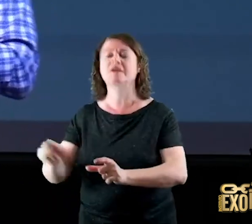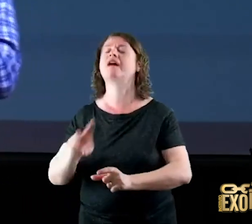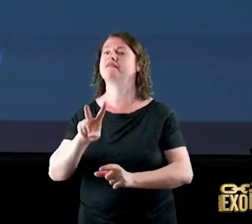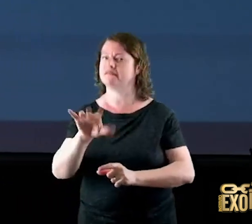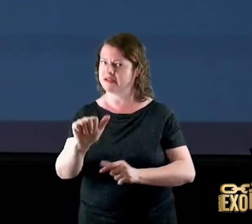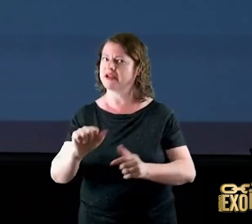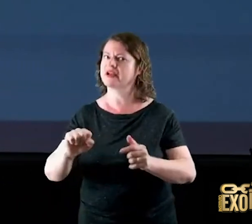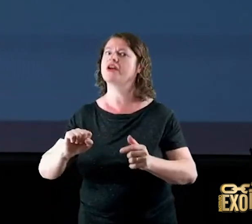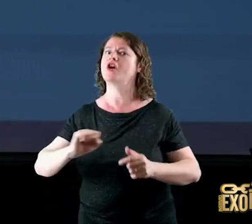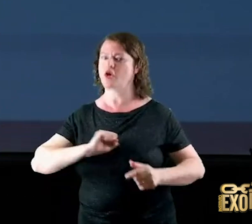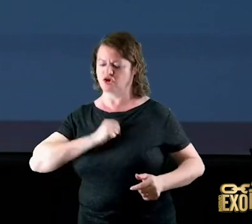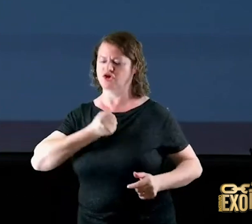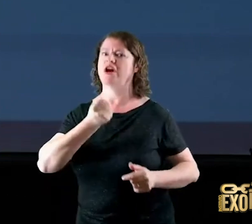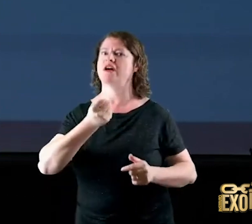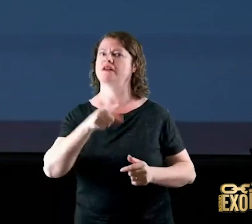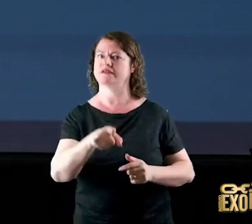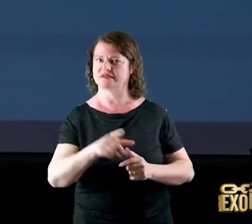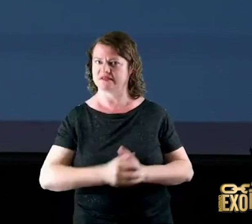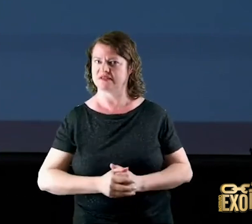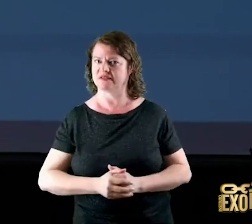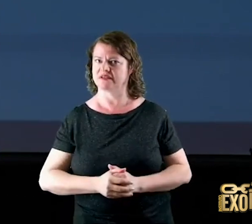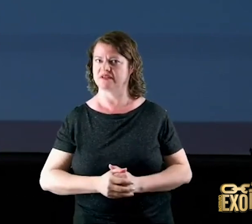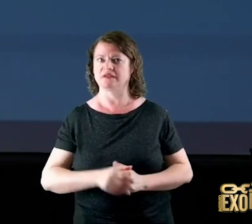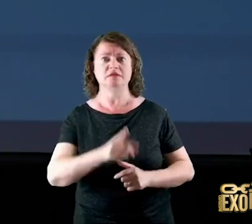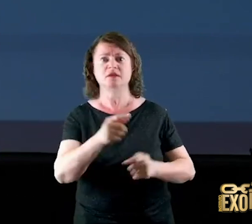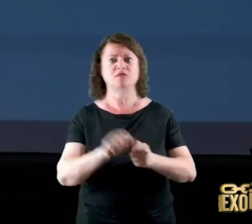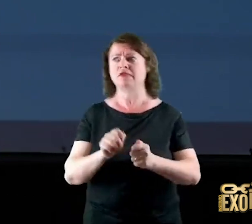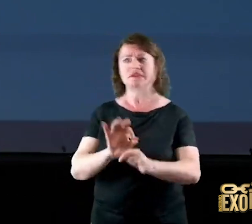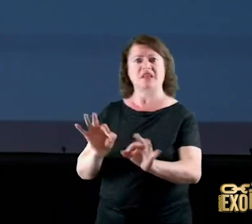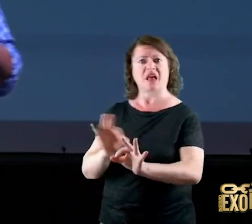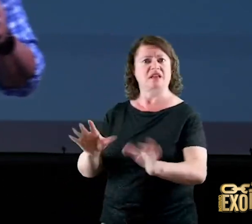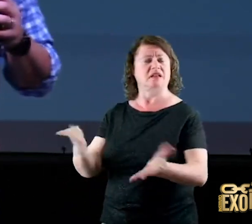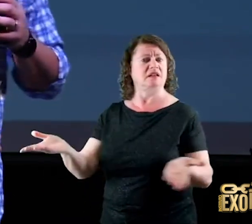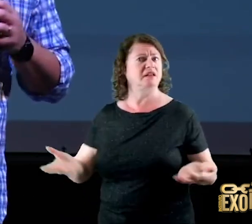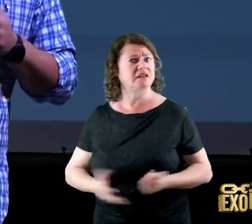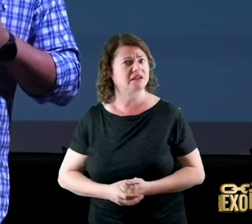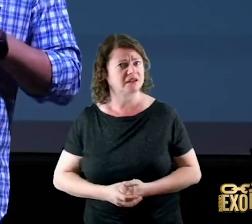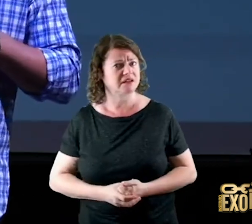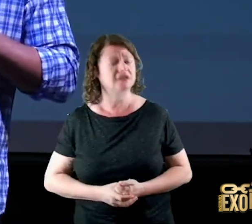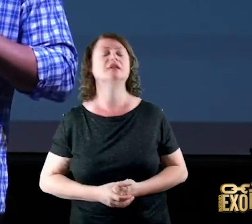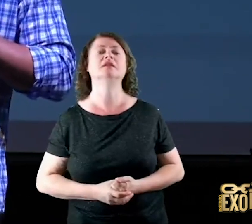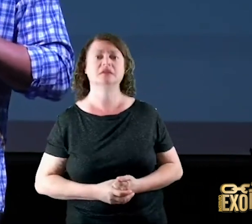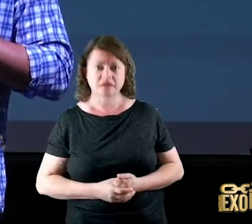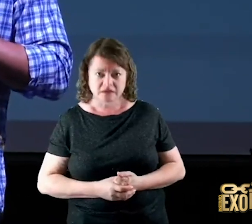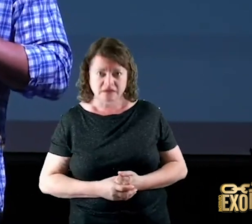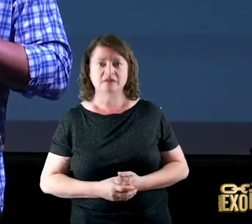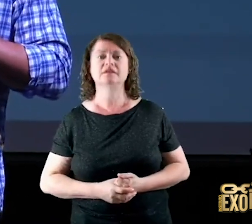ser antipáticas a você de graça tem gente que vai